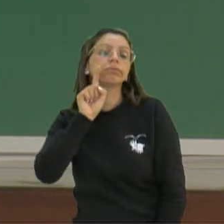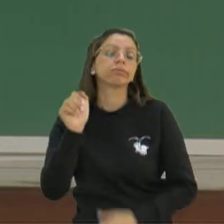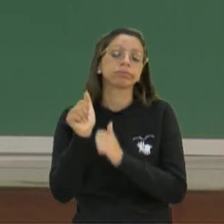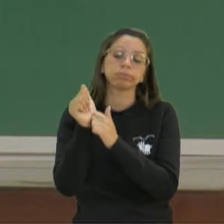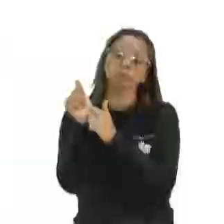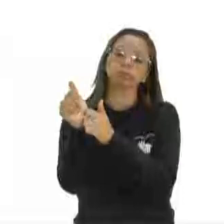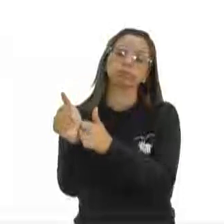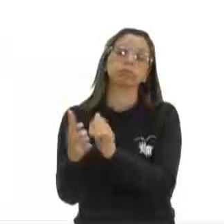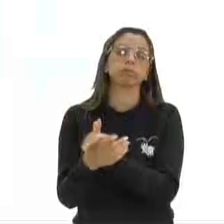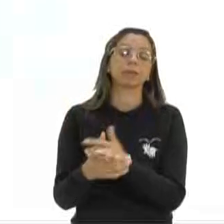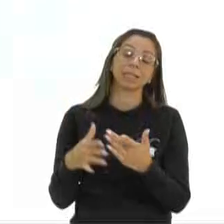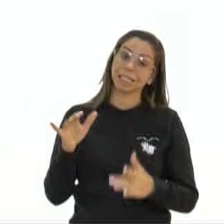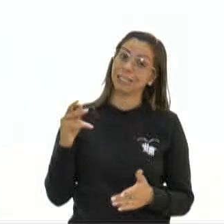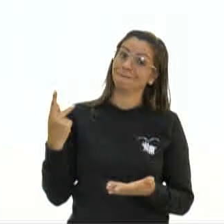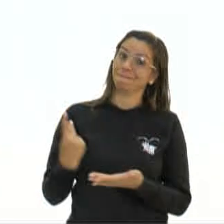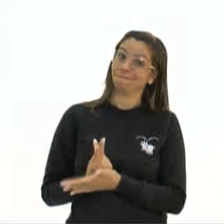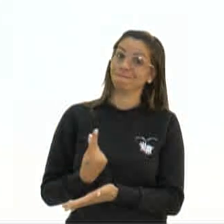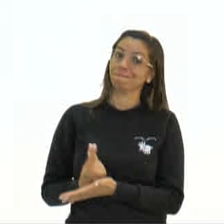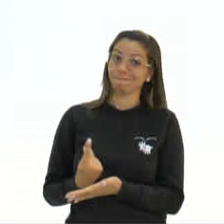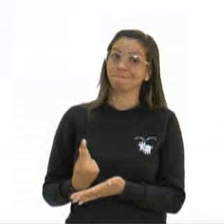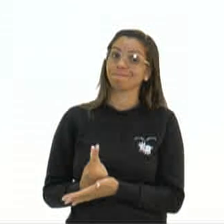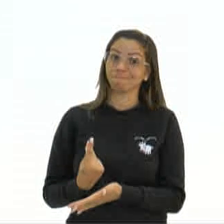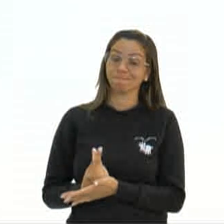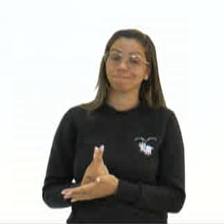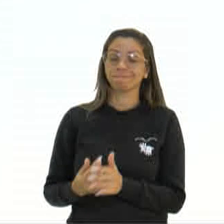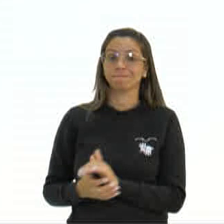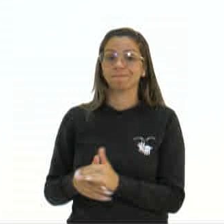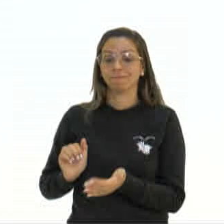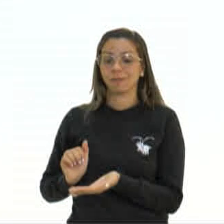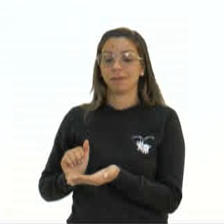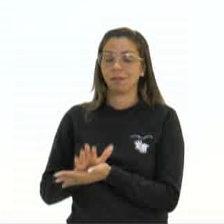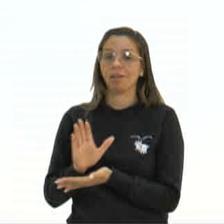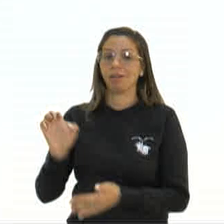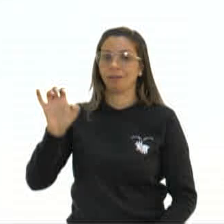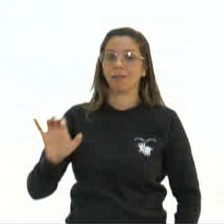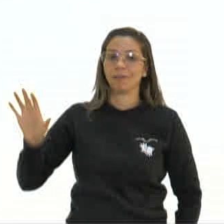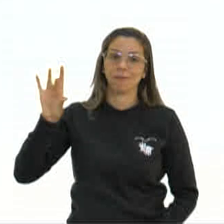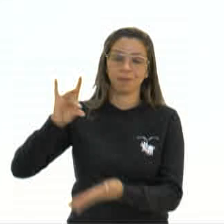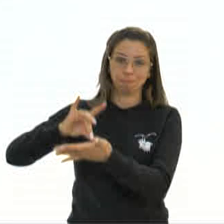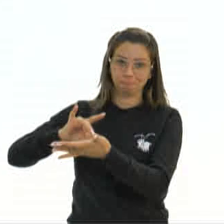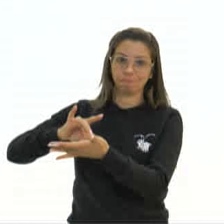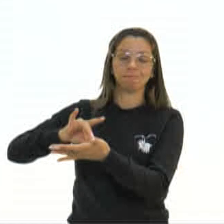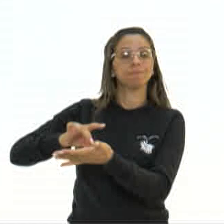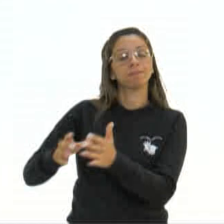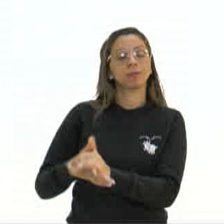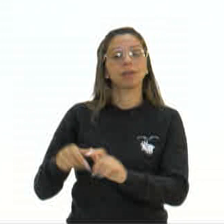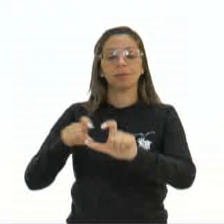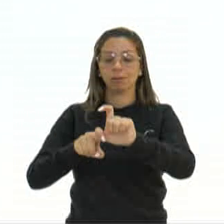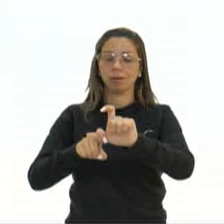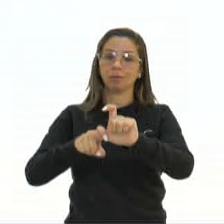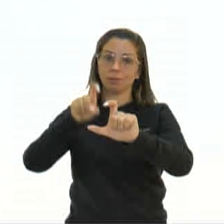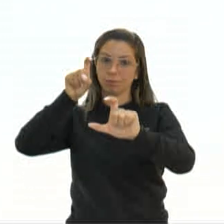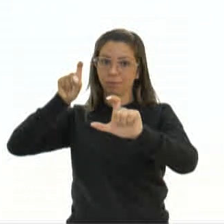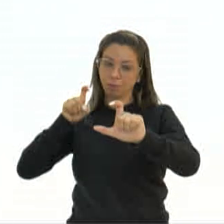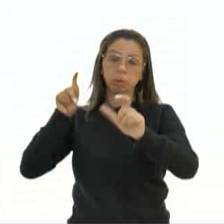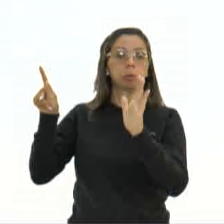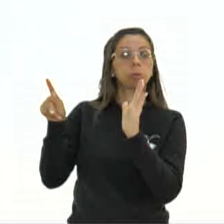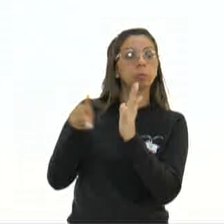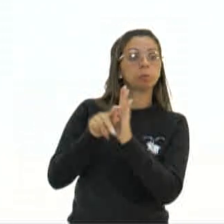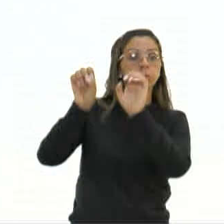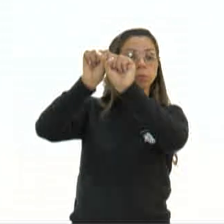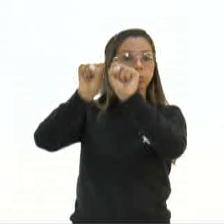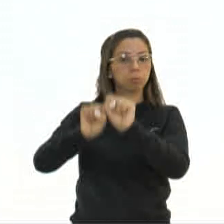se não cometeu um novo erro banindo a verdadeira Europa, que era independente, tinha o seu próprio sistema